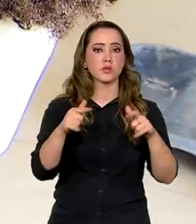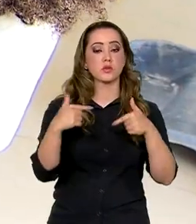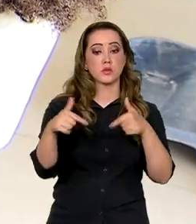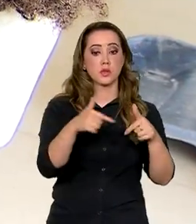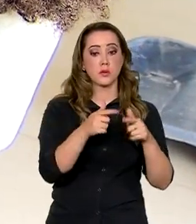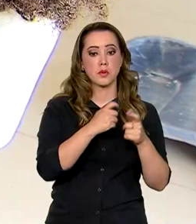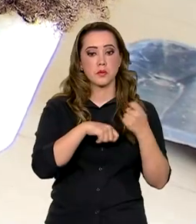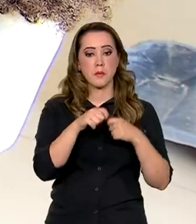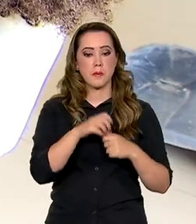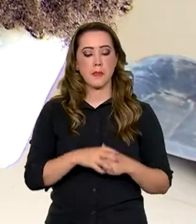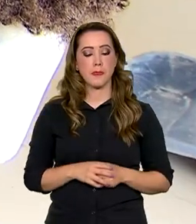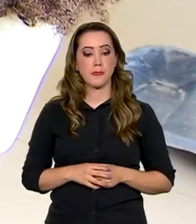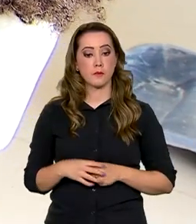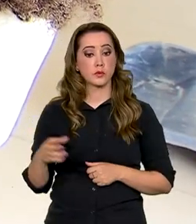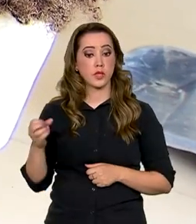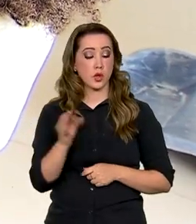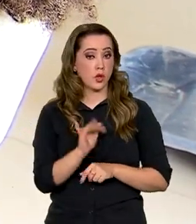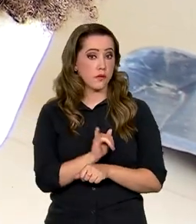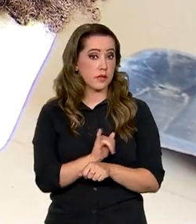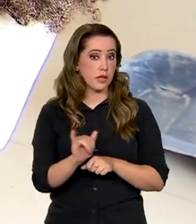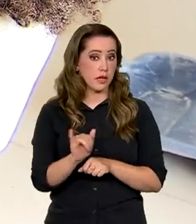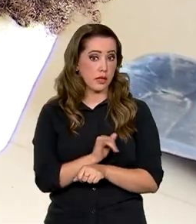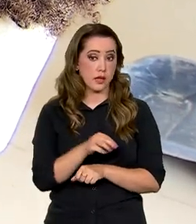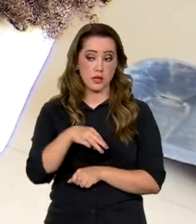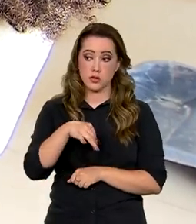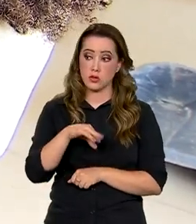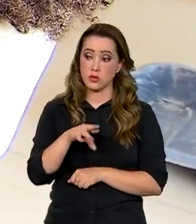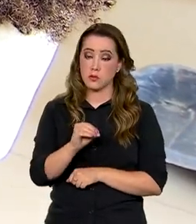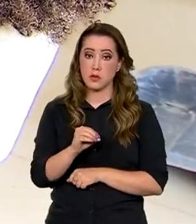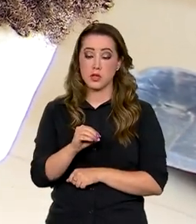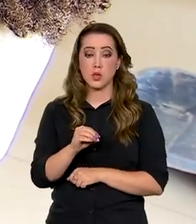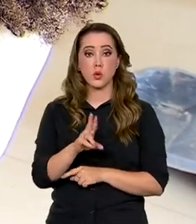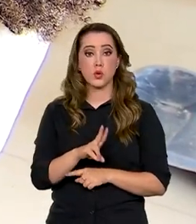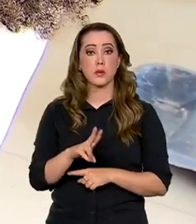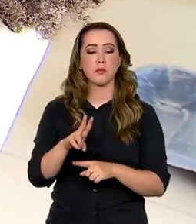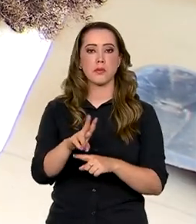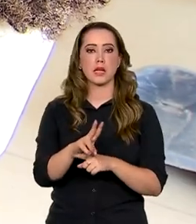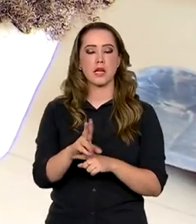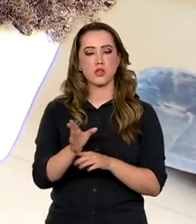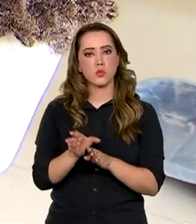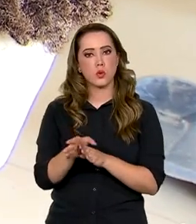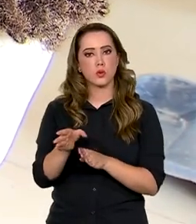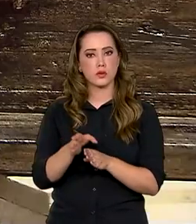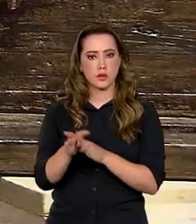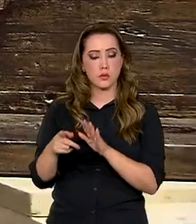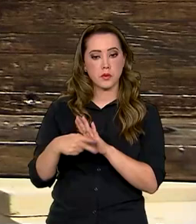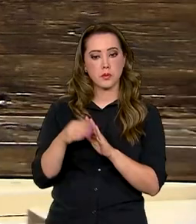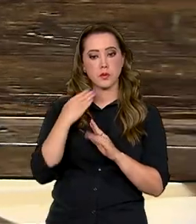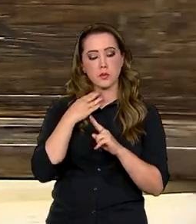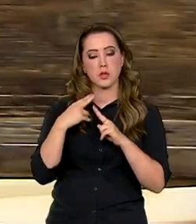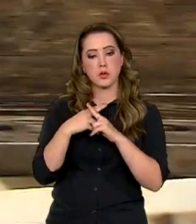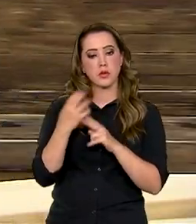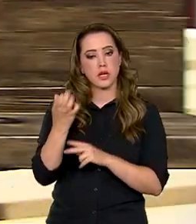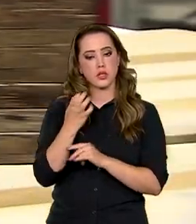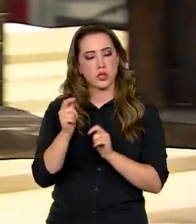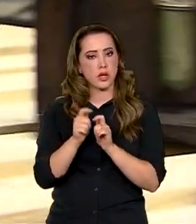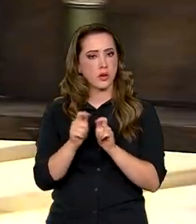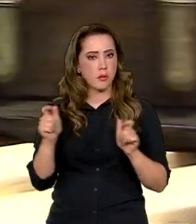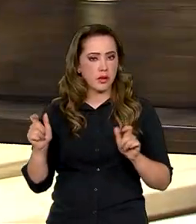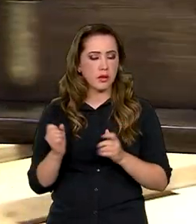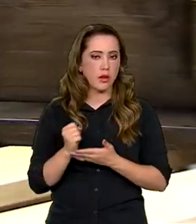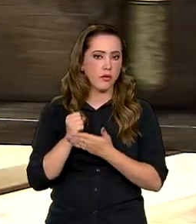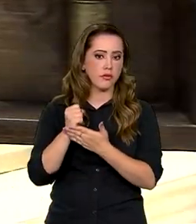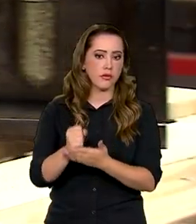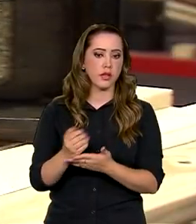econômica. A nova estratégia de microcrédito produtivo orientado da Caixa pretende ampliar a